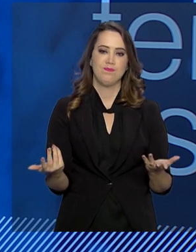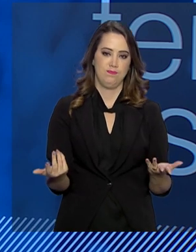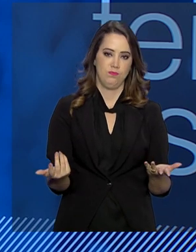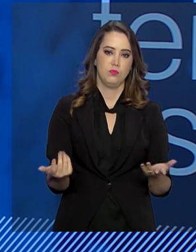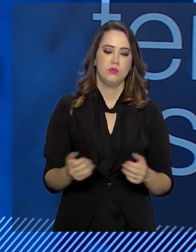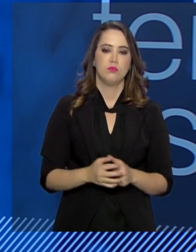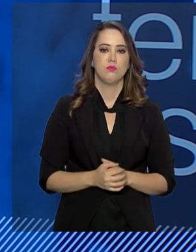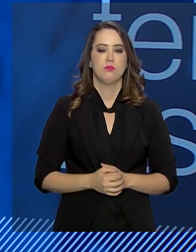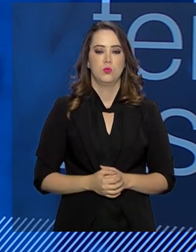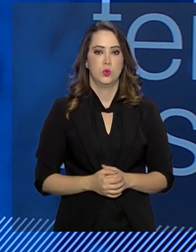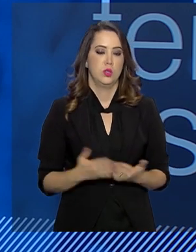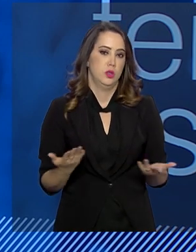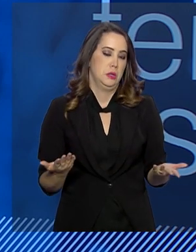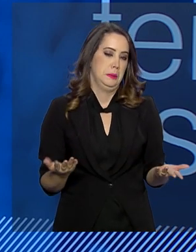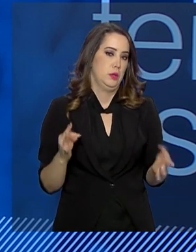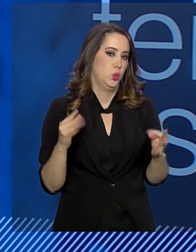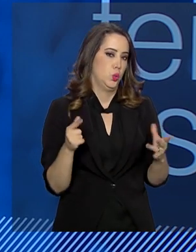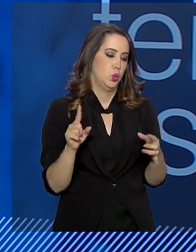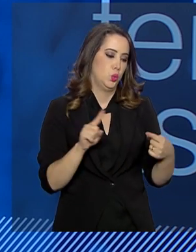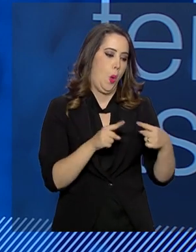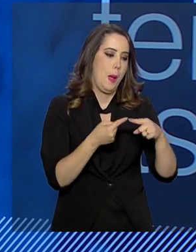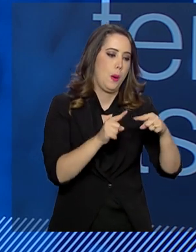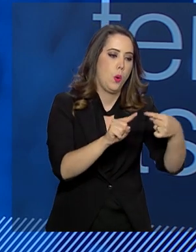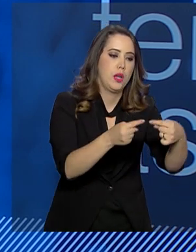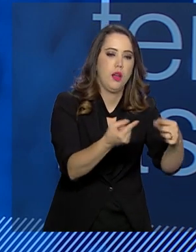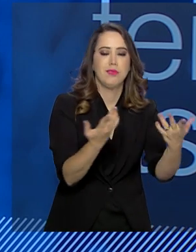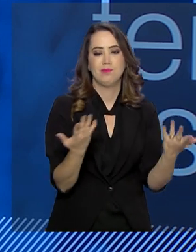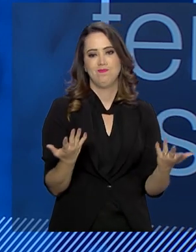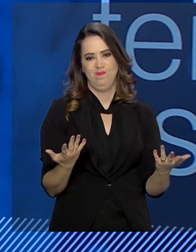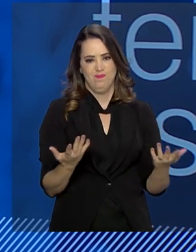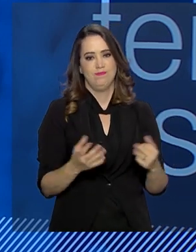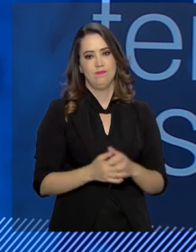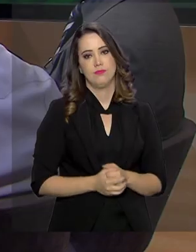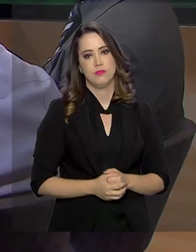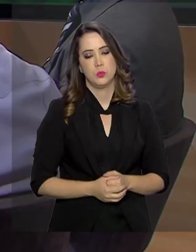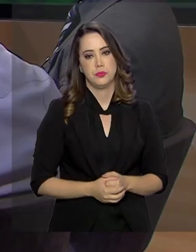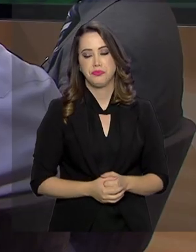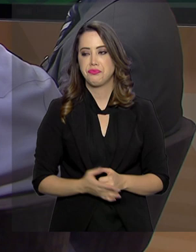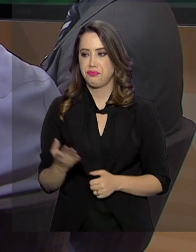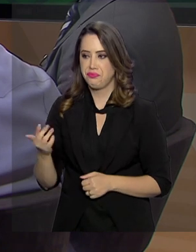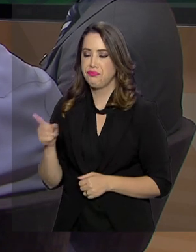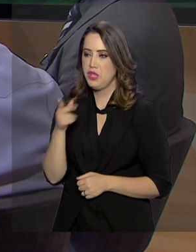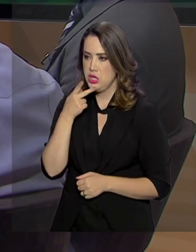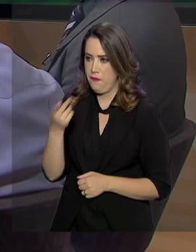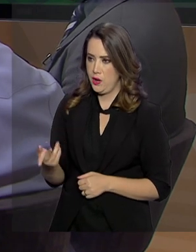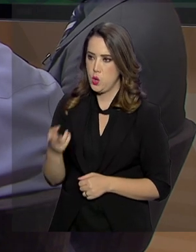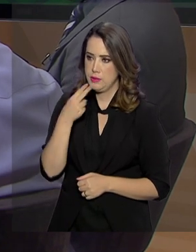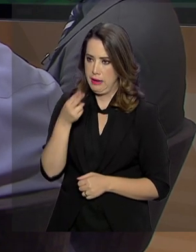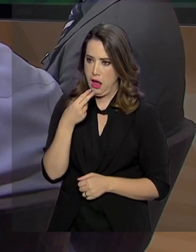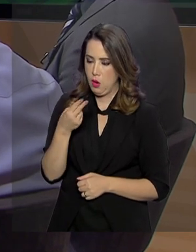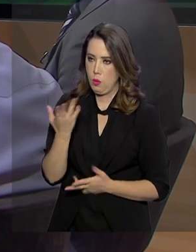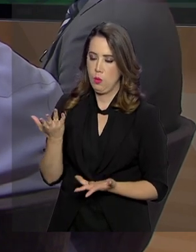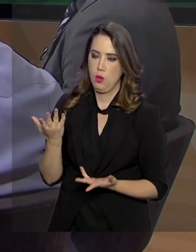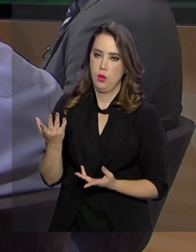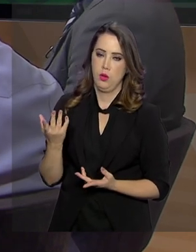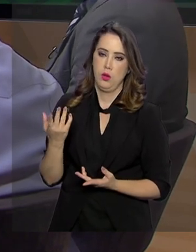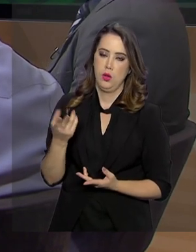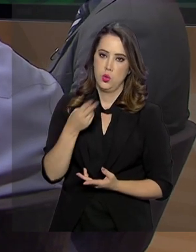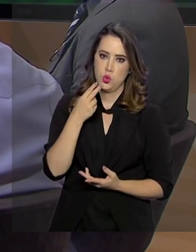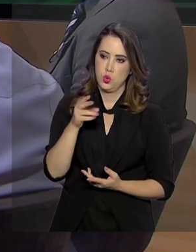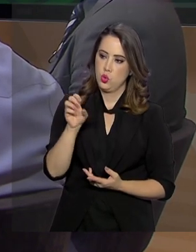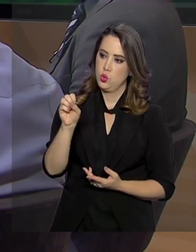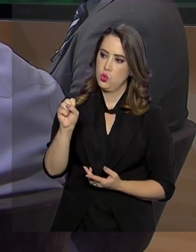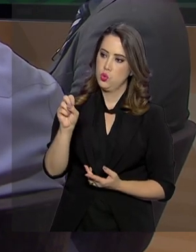a droga. Então, está tudo muito... realmente associado. Bom, você falou agora de cigarros sul